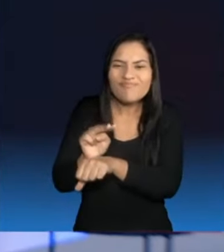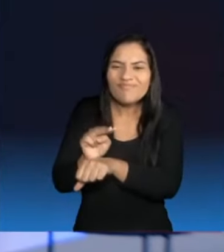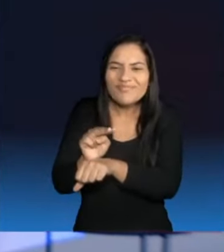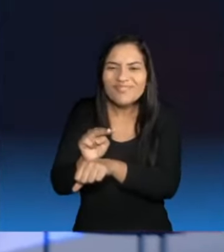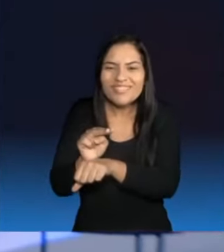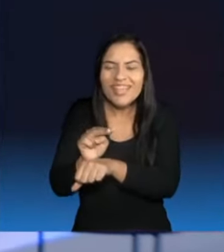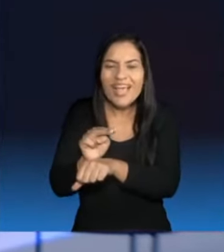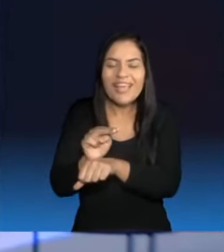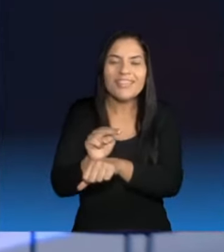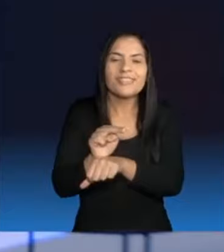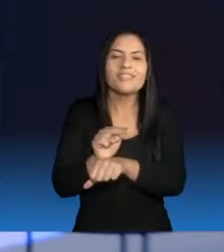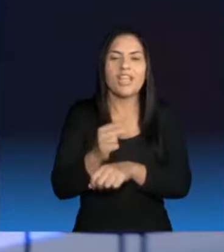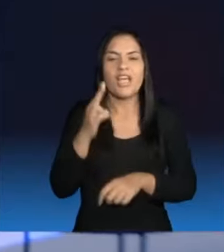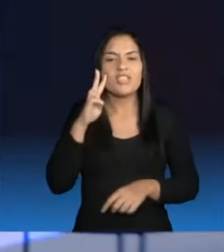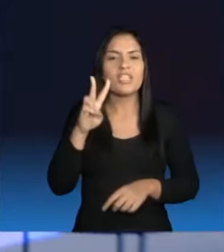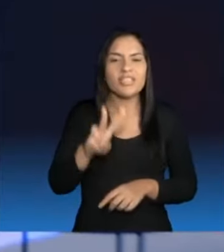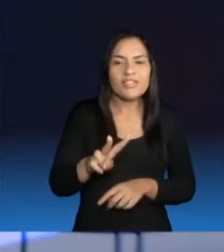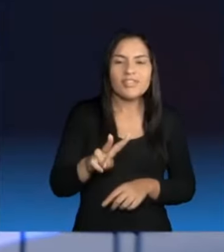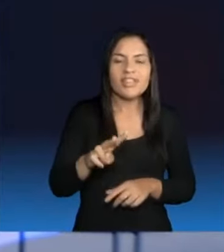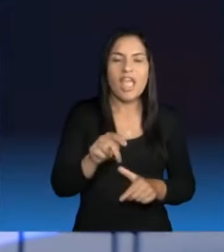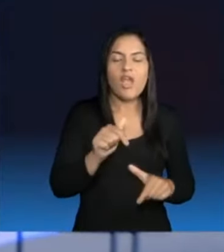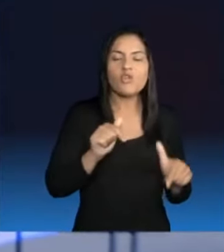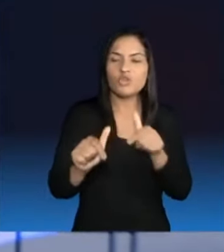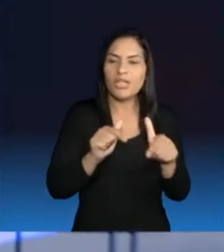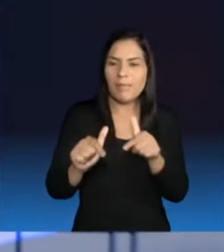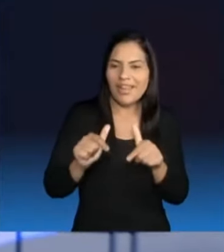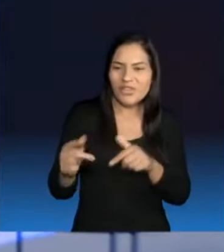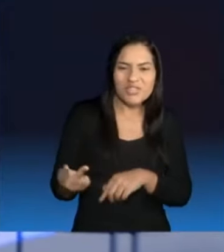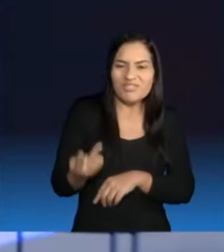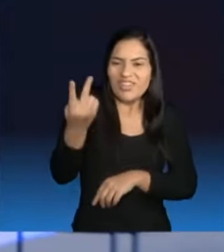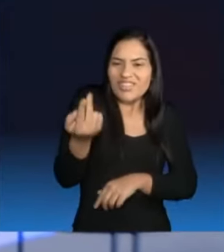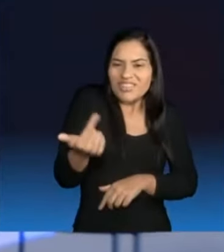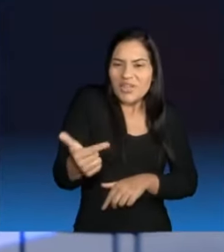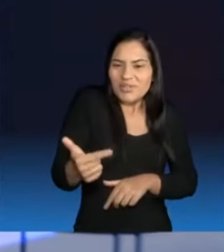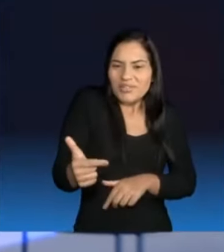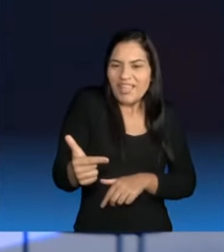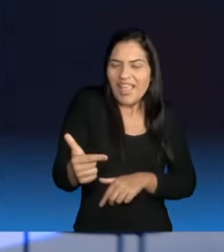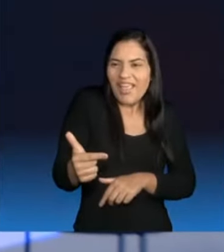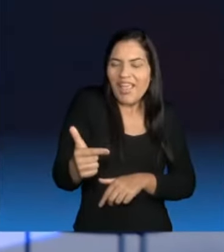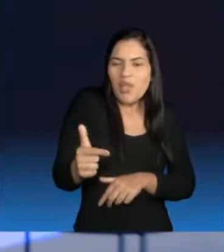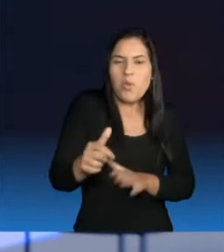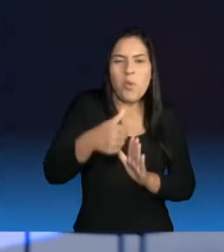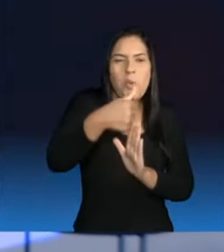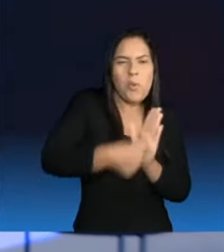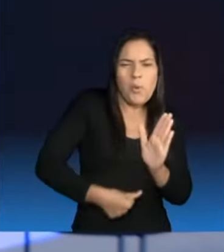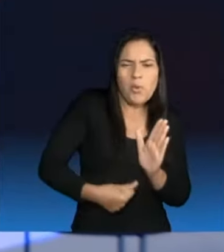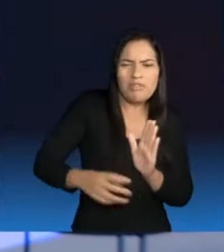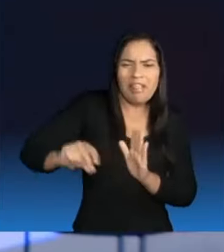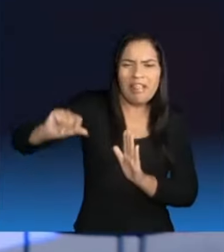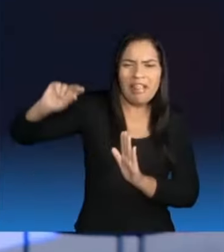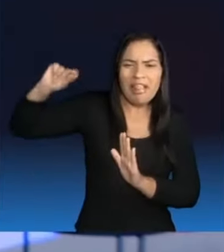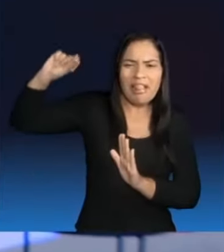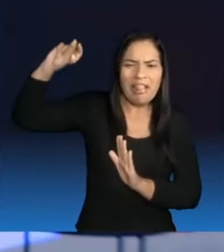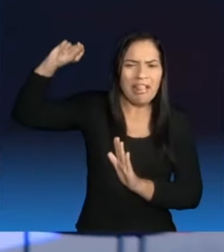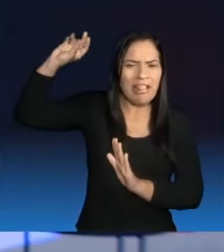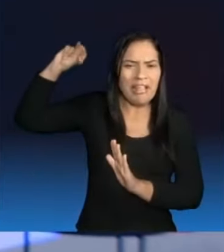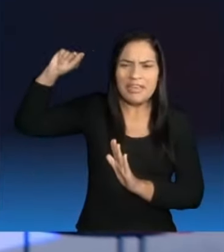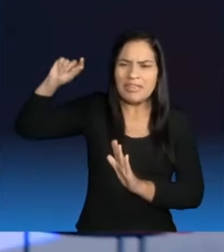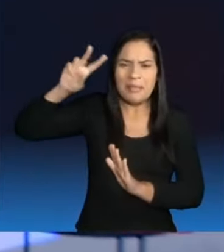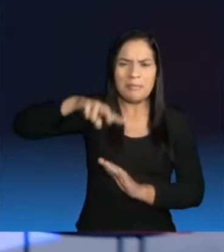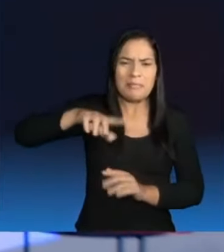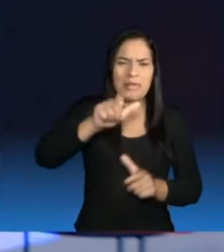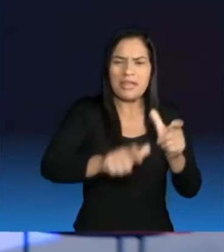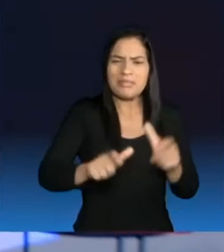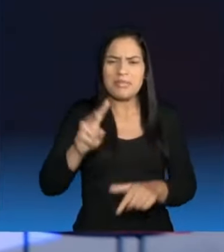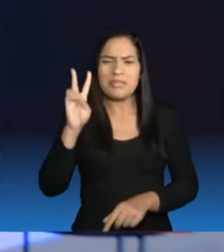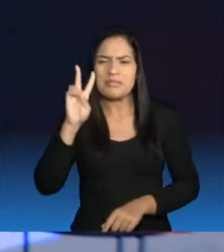desvalorizados, sobrecarregados, porque o último concurso que teve já faz tantos anos que ninguém nem se lembra. E nós temos